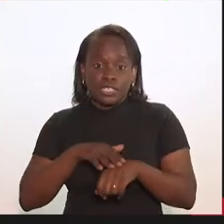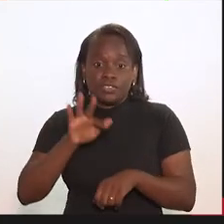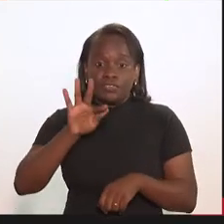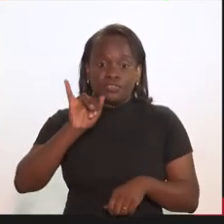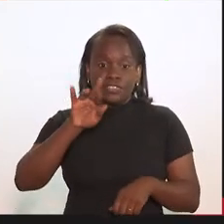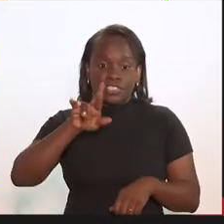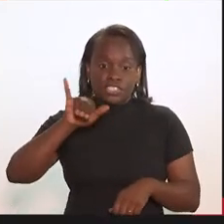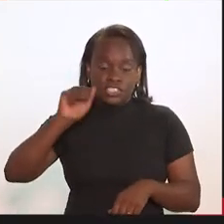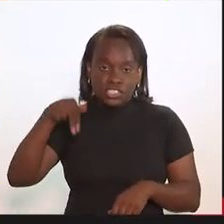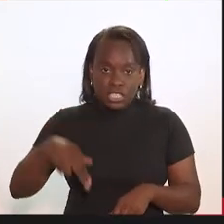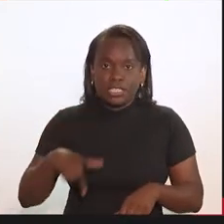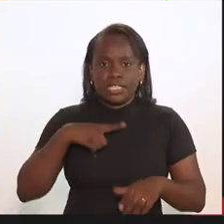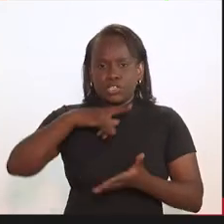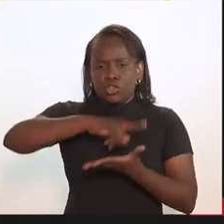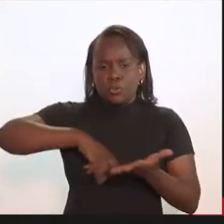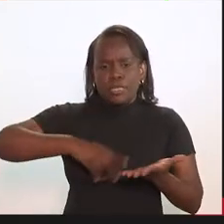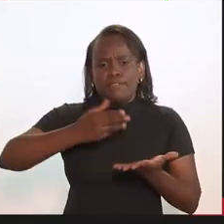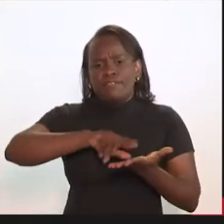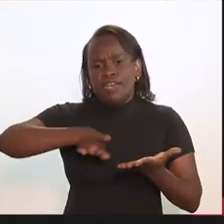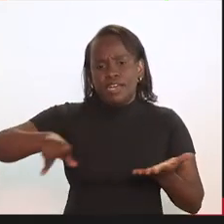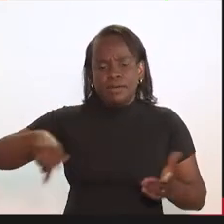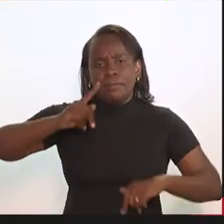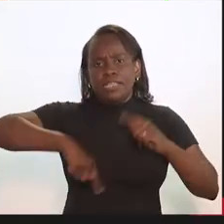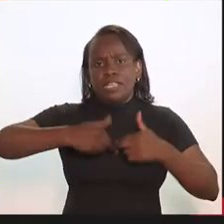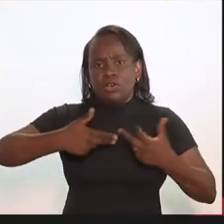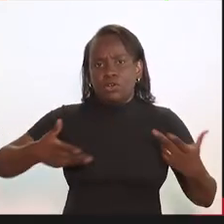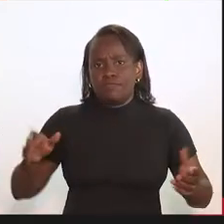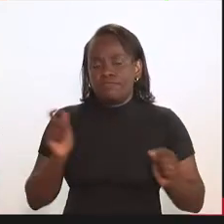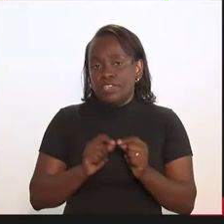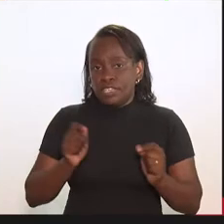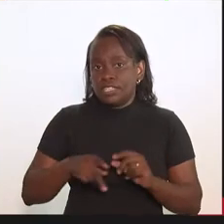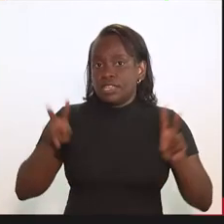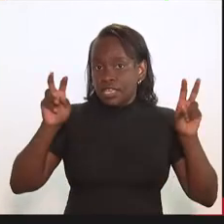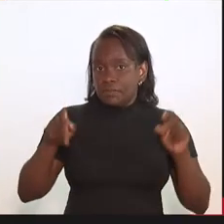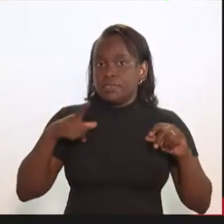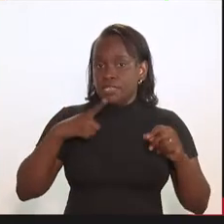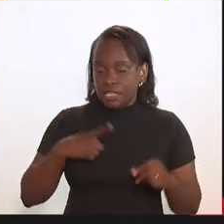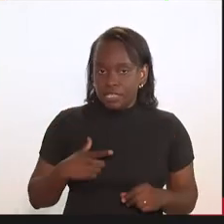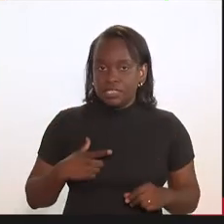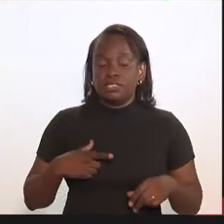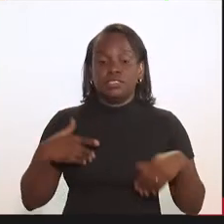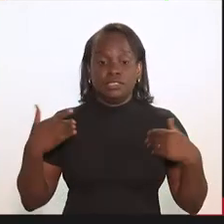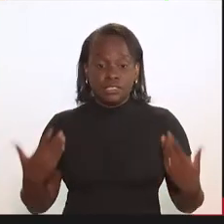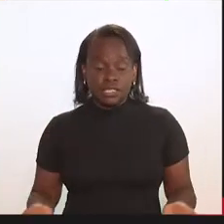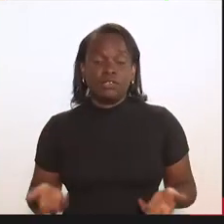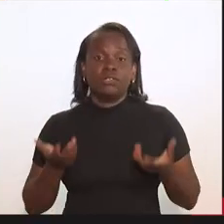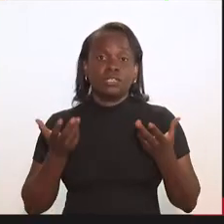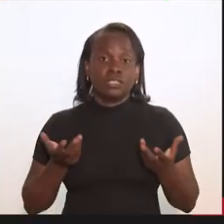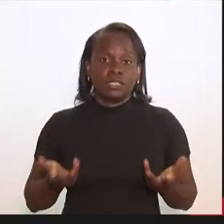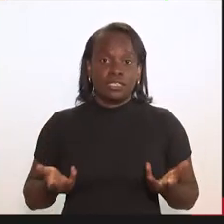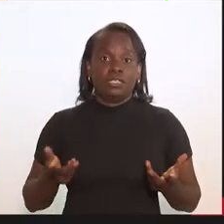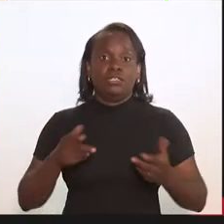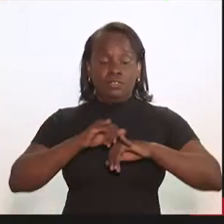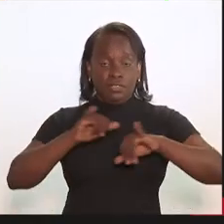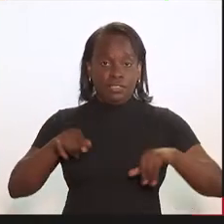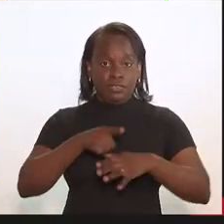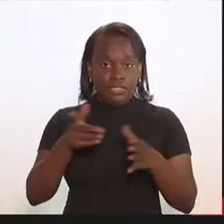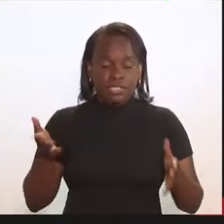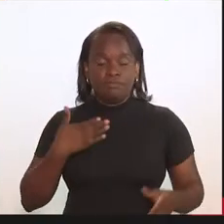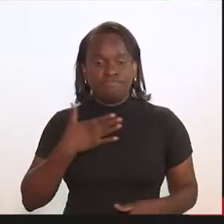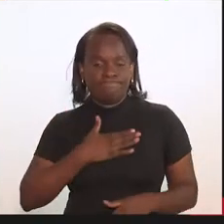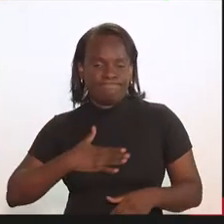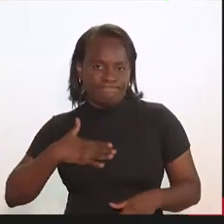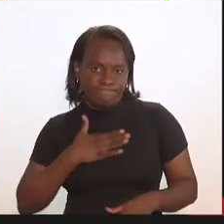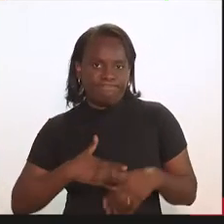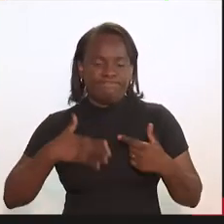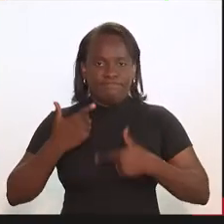com a Firjan, a Firjan tem muitos documentos, muito material produzido a respeito desse tema, então, queria dizer para vocês